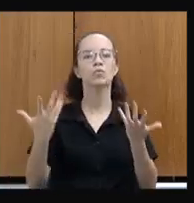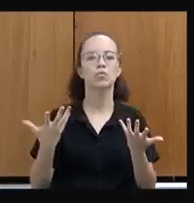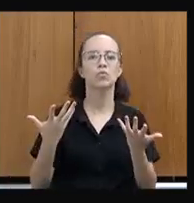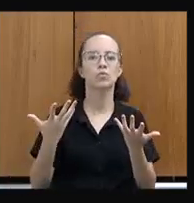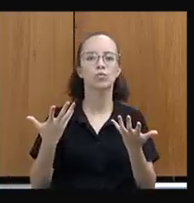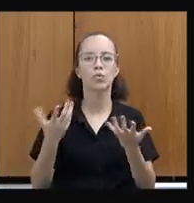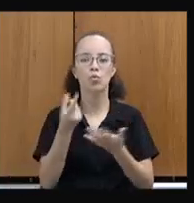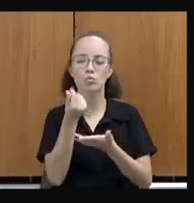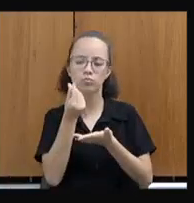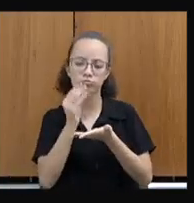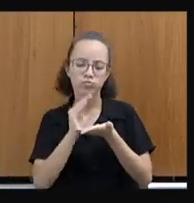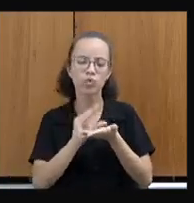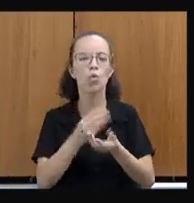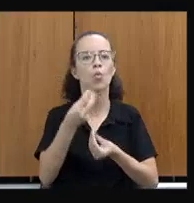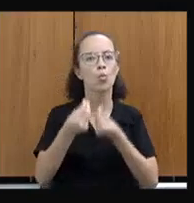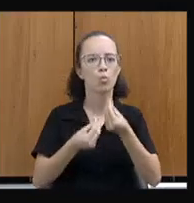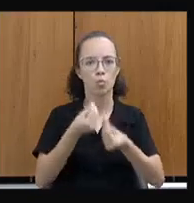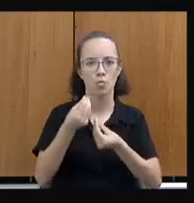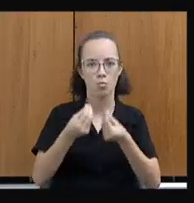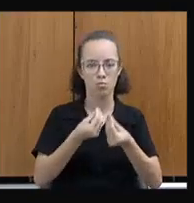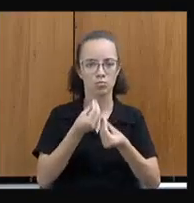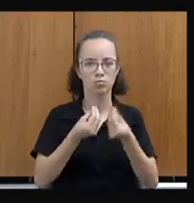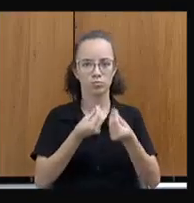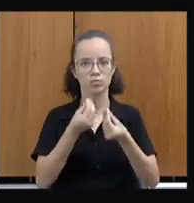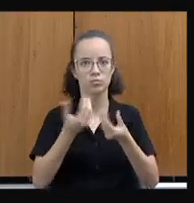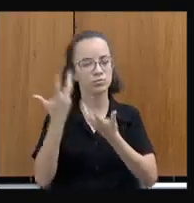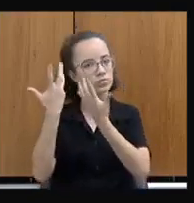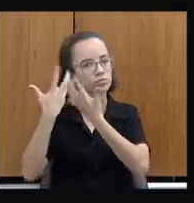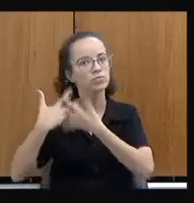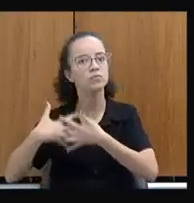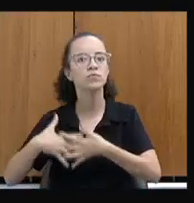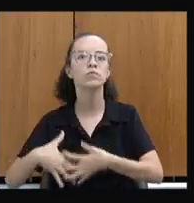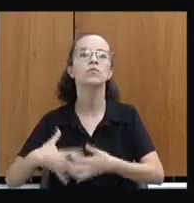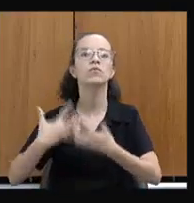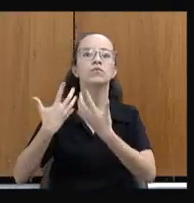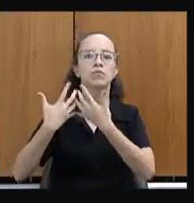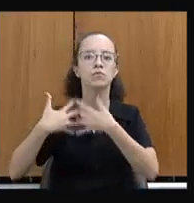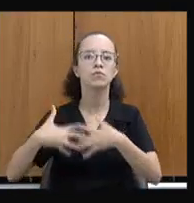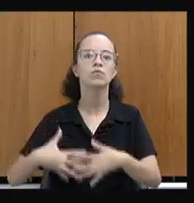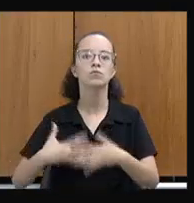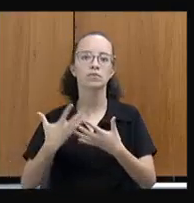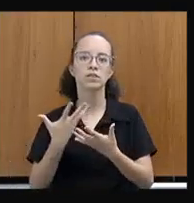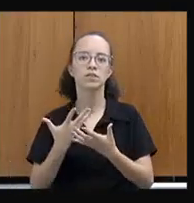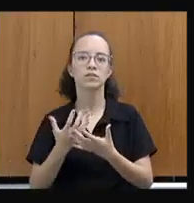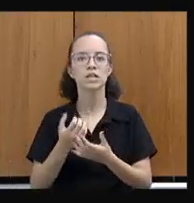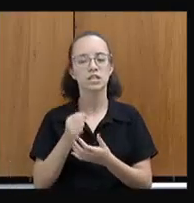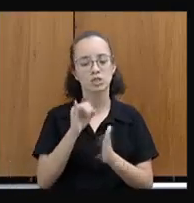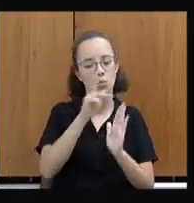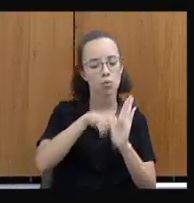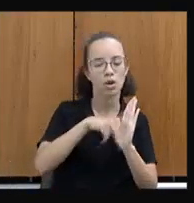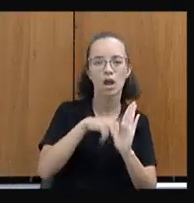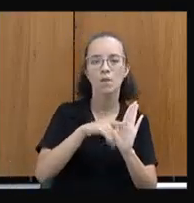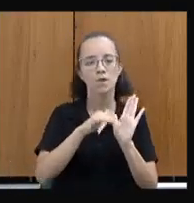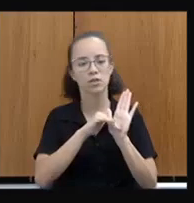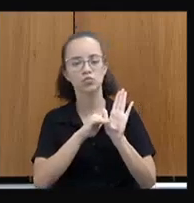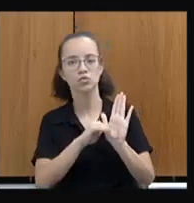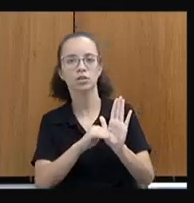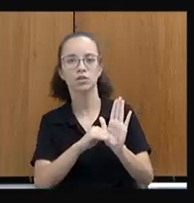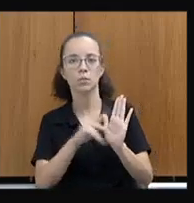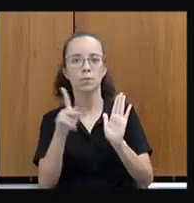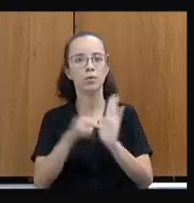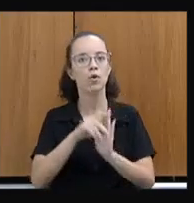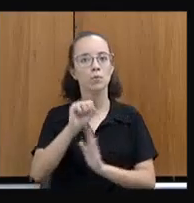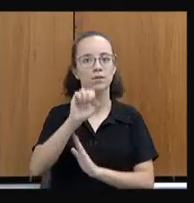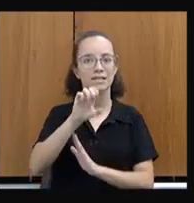recurso que, na nossa perspectiva, foi ampliado tem sido utilizado para fortalecer algum programa que a CEDES